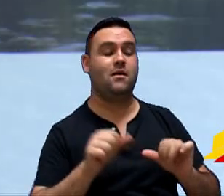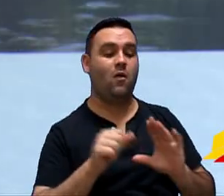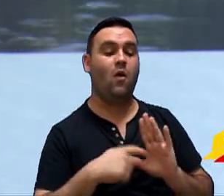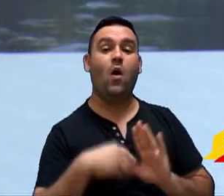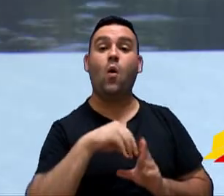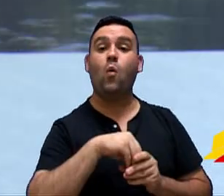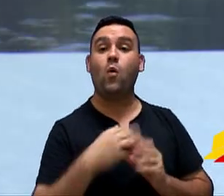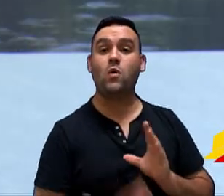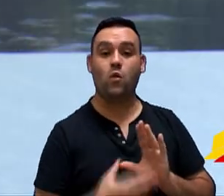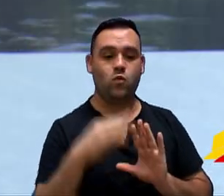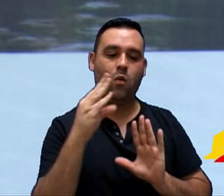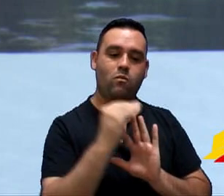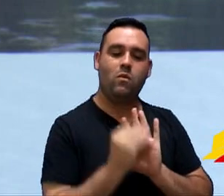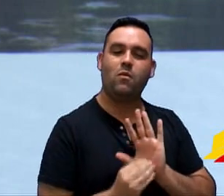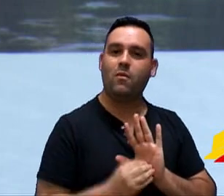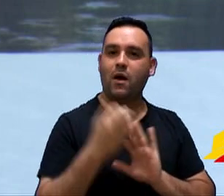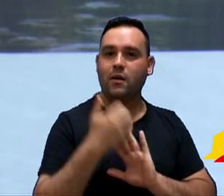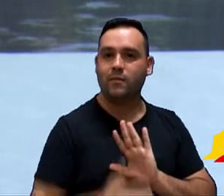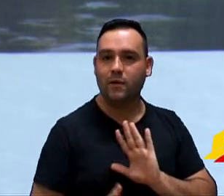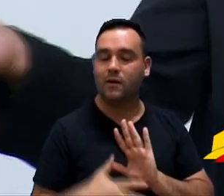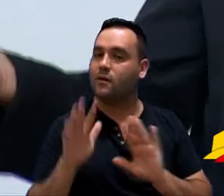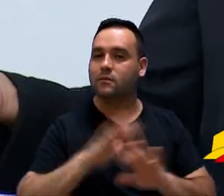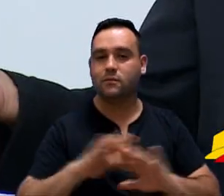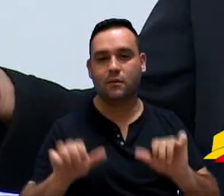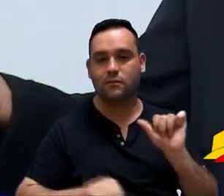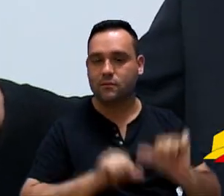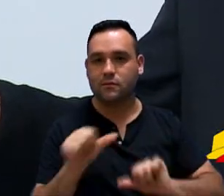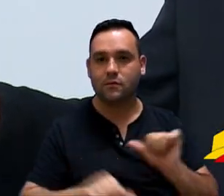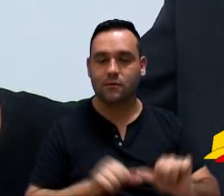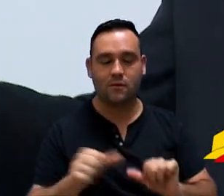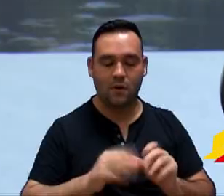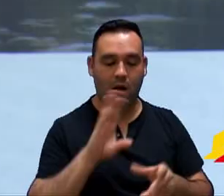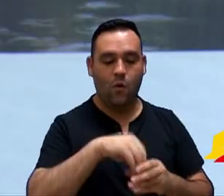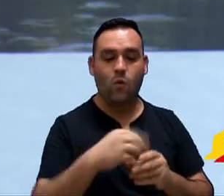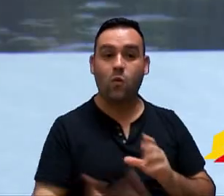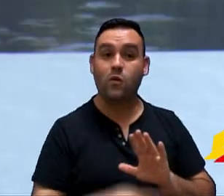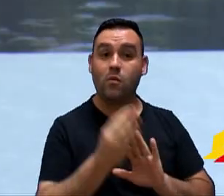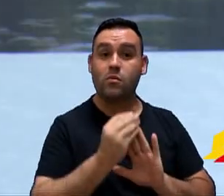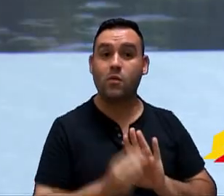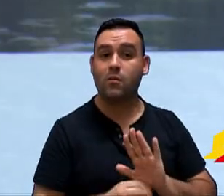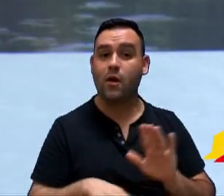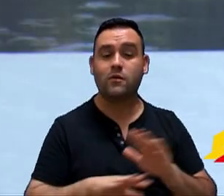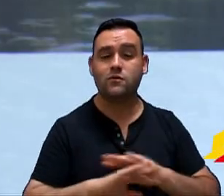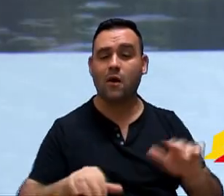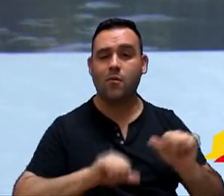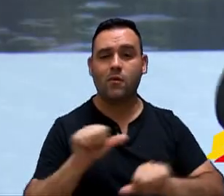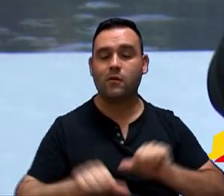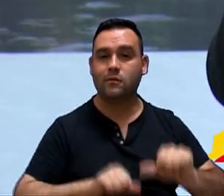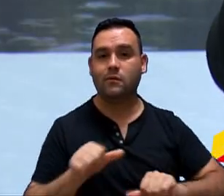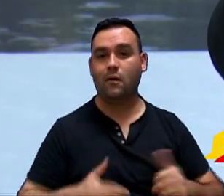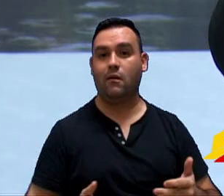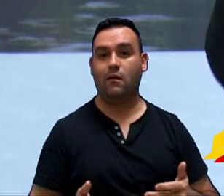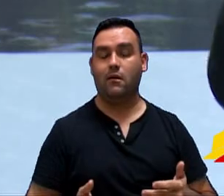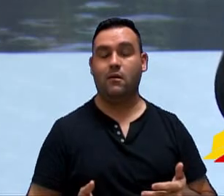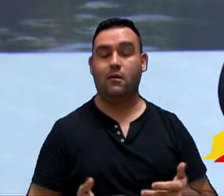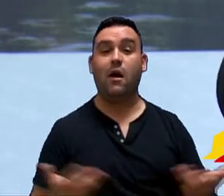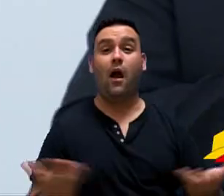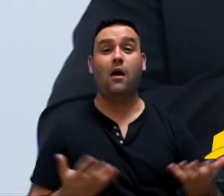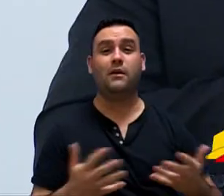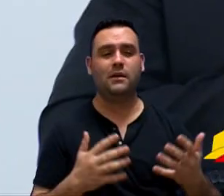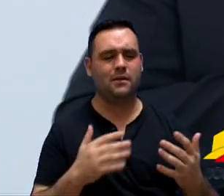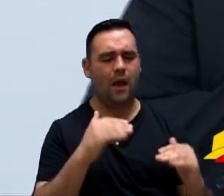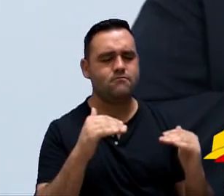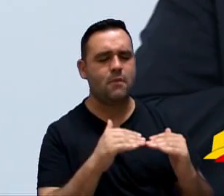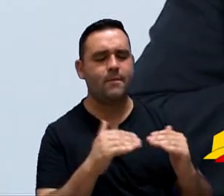Ele só mudou, ele deu uma